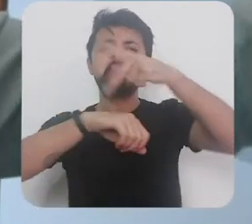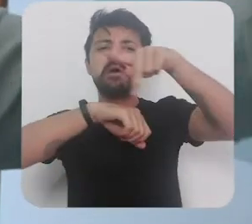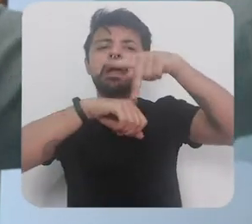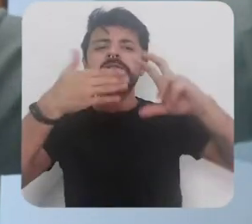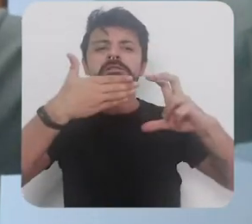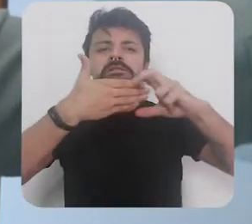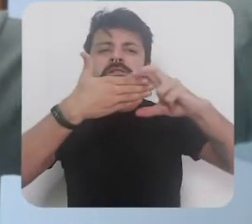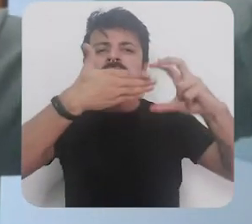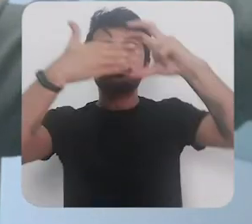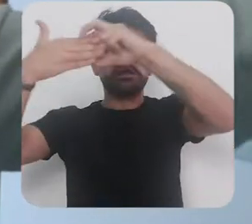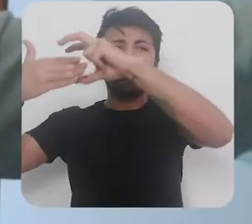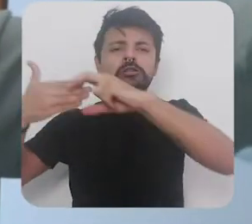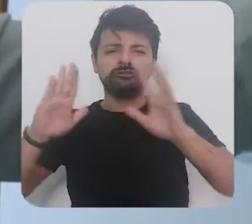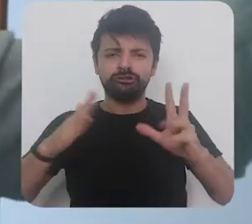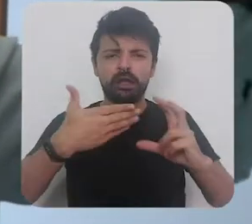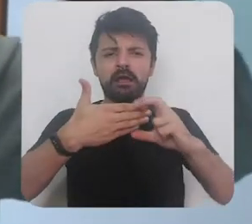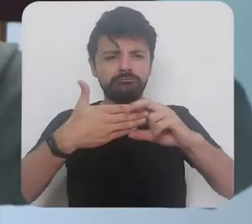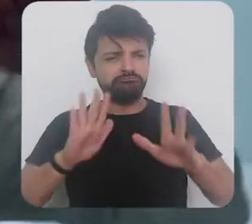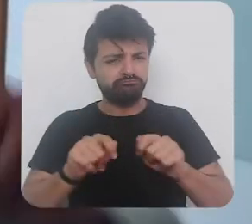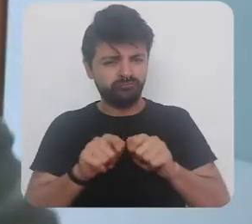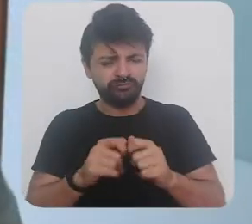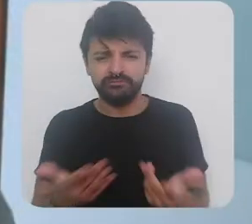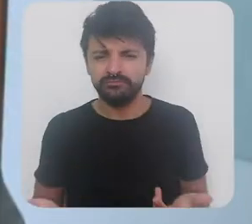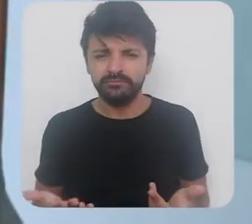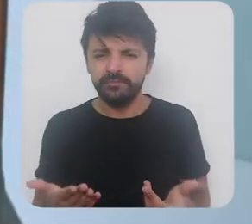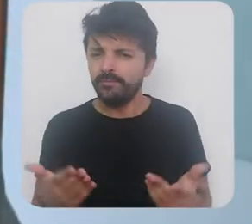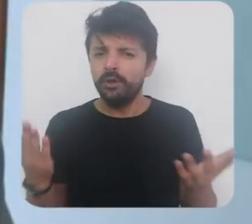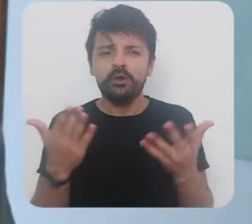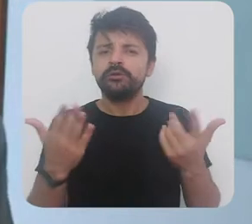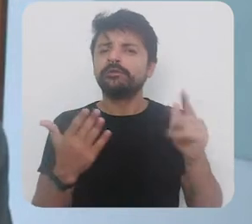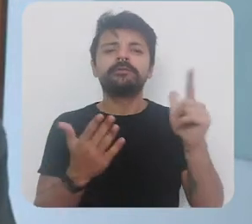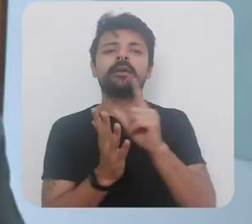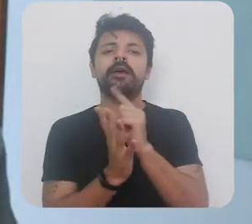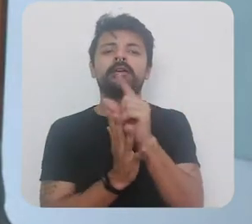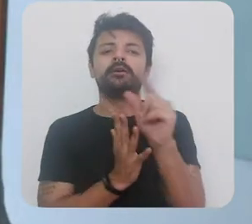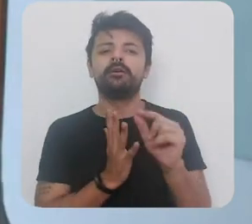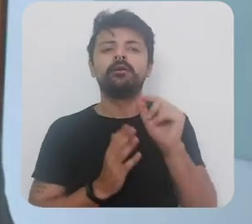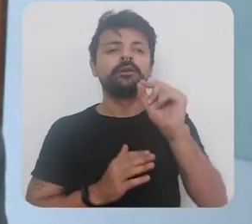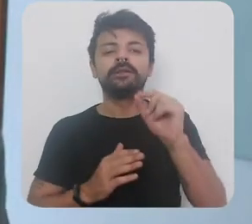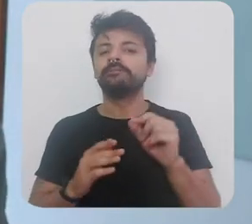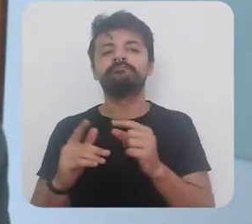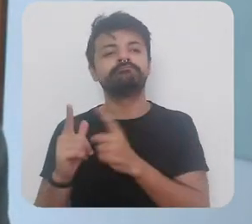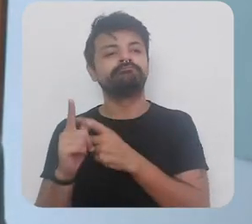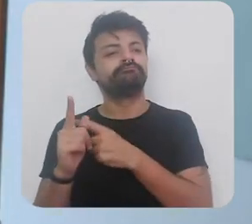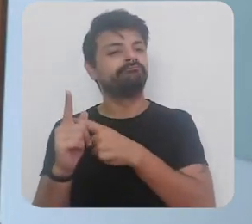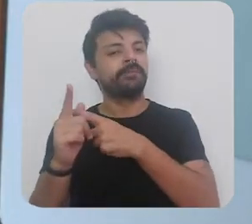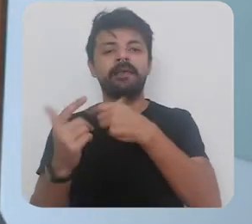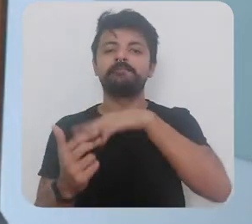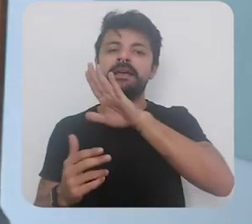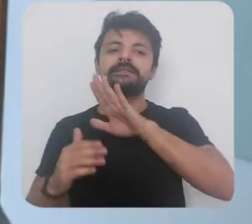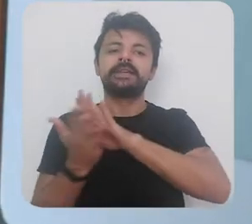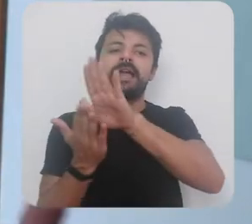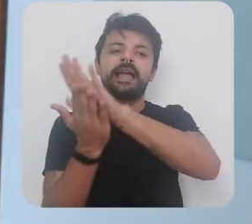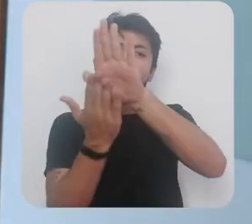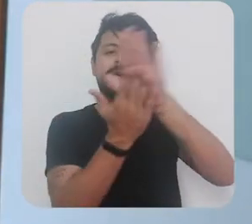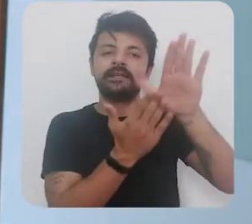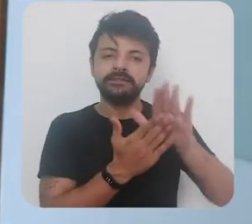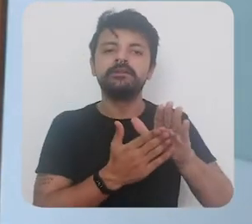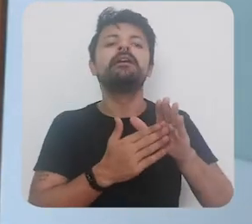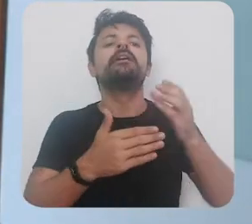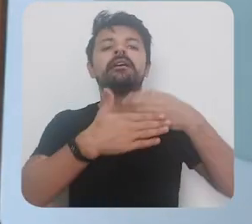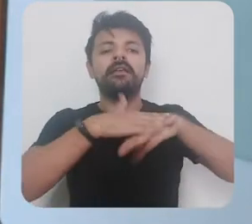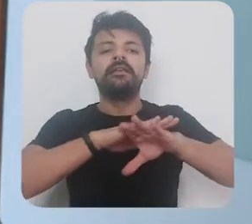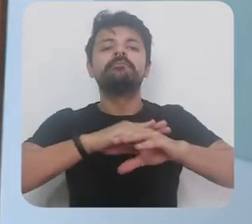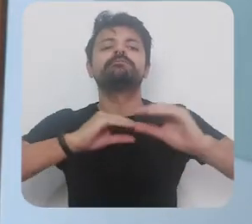tempo que são países mais liberais então hoje assim não tem outra alternativa senão aumentar gastos